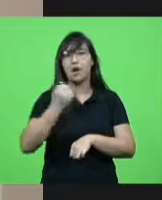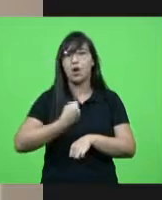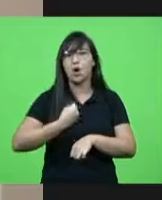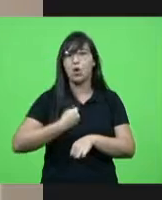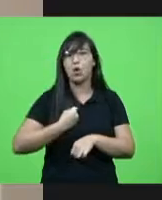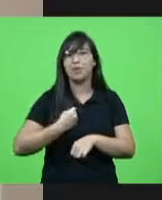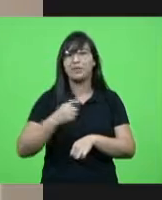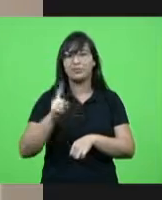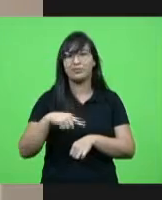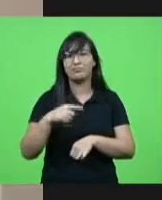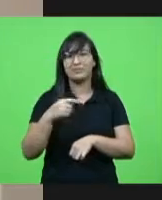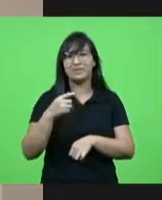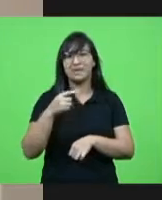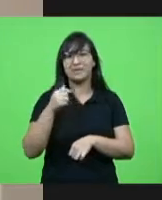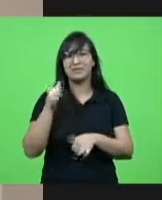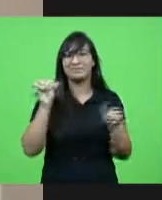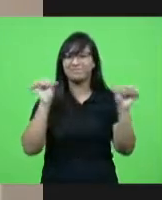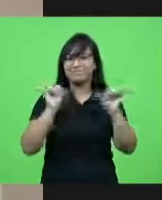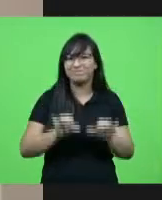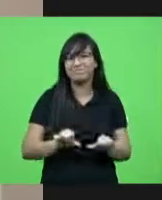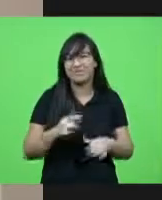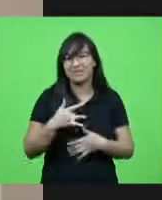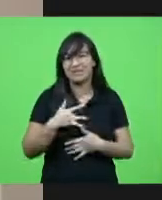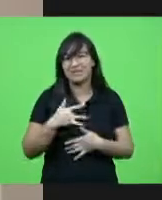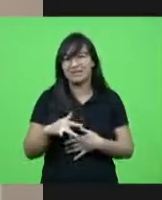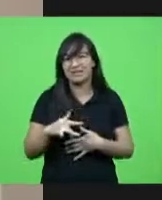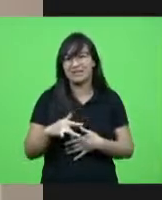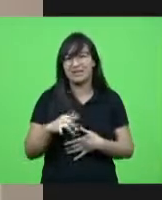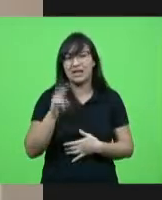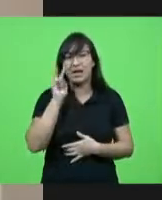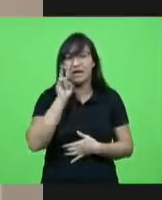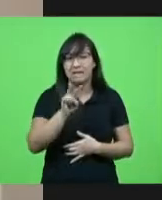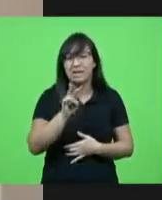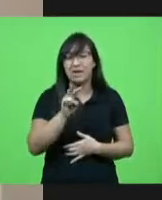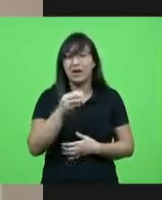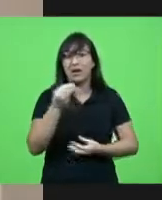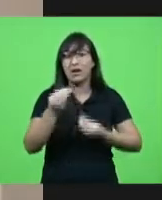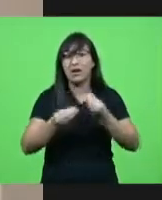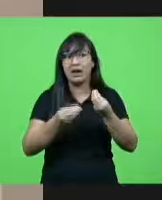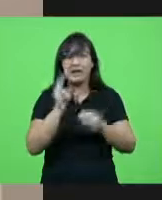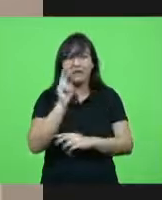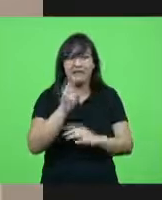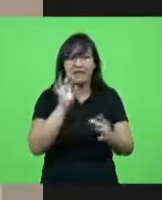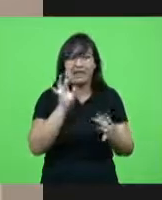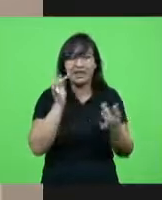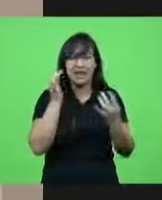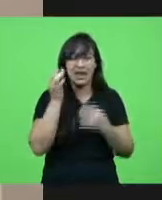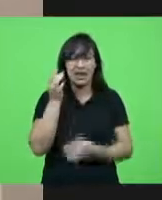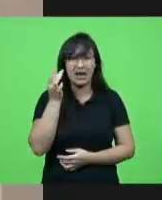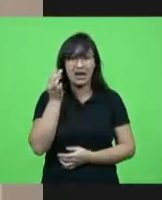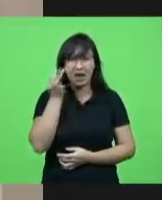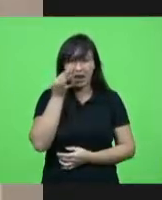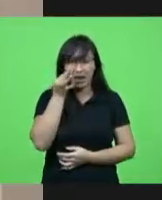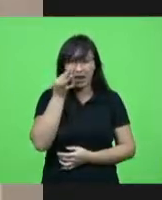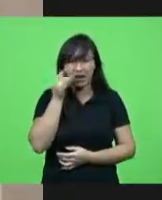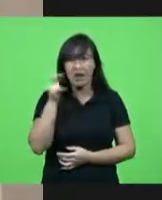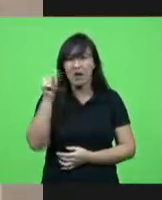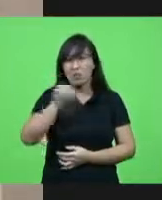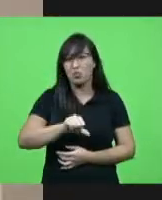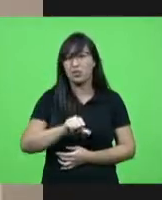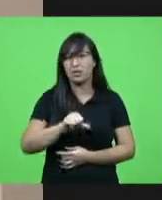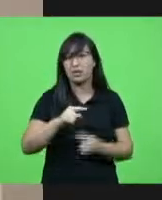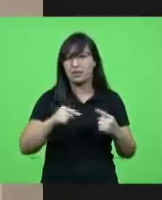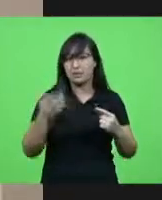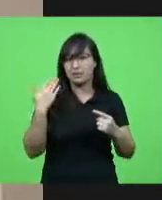desoladores e a realidade de perto pior ainda na sexta-feira eu acompanhei uma visita do prefeito